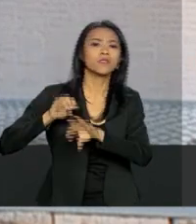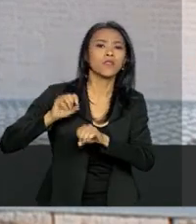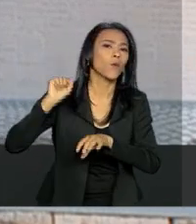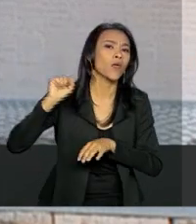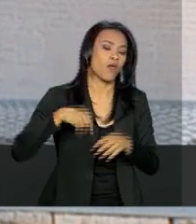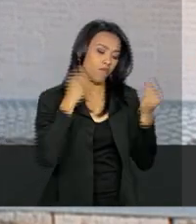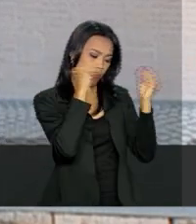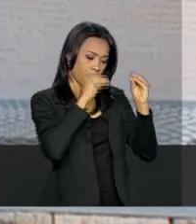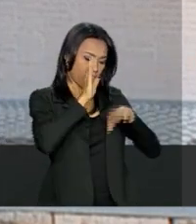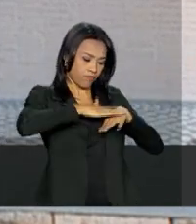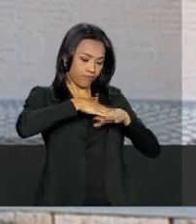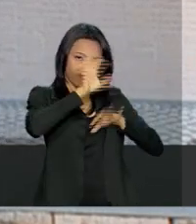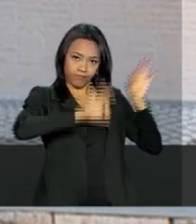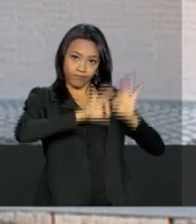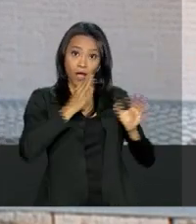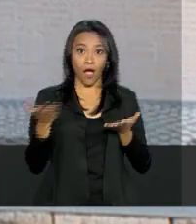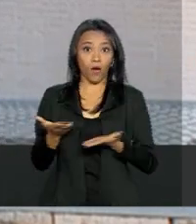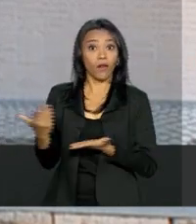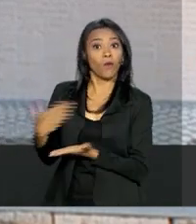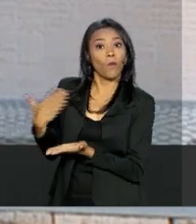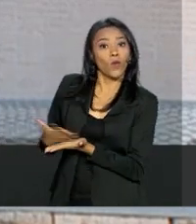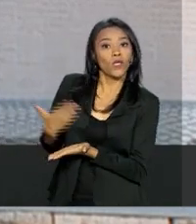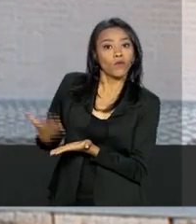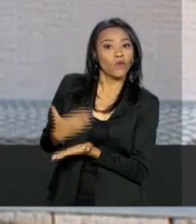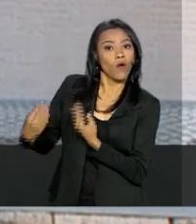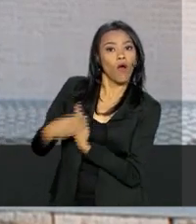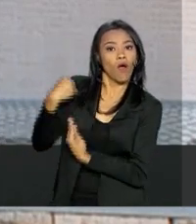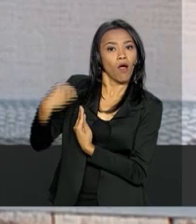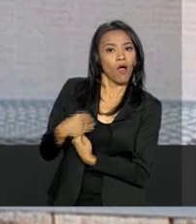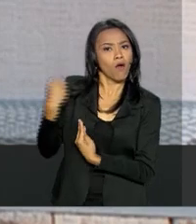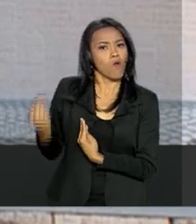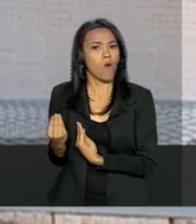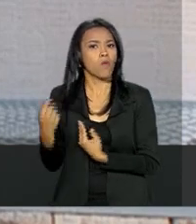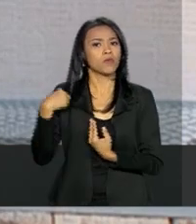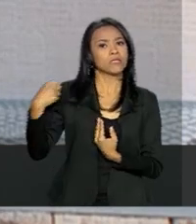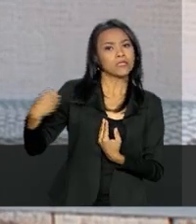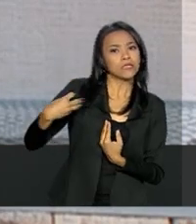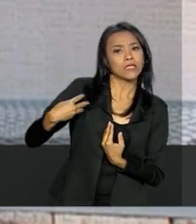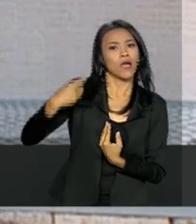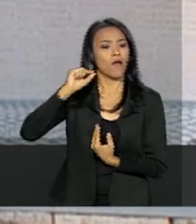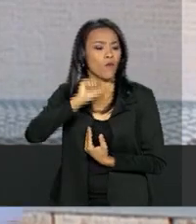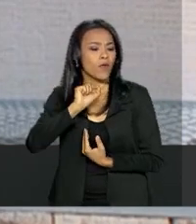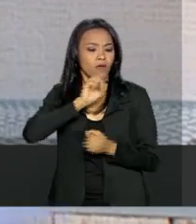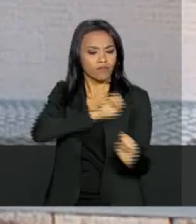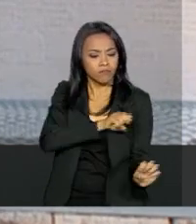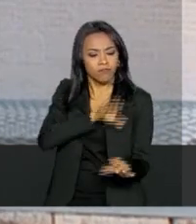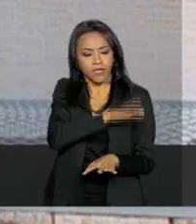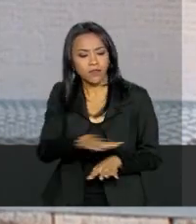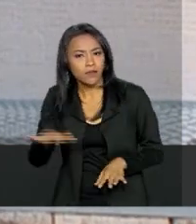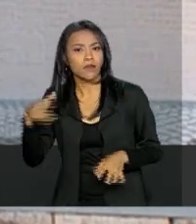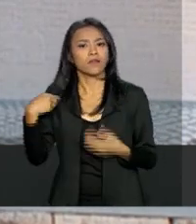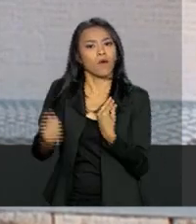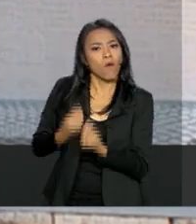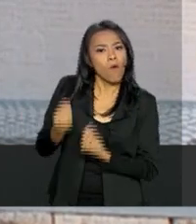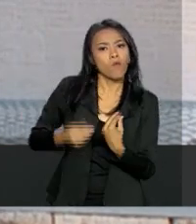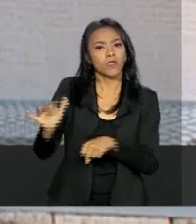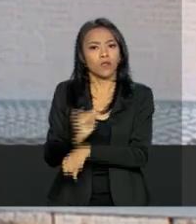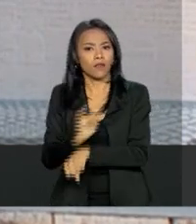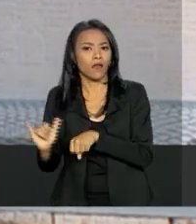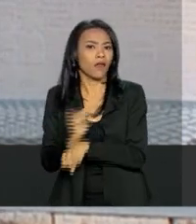Agora, eles têm um livro base, um manual do professor com as referências do que eles podem ensinar, quando, como, o